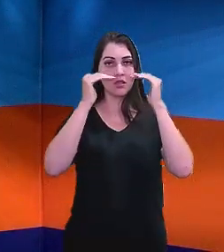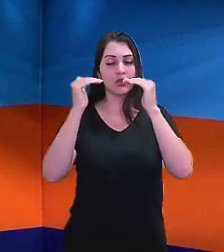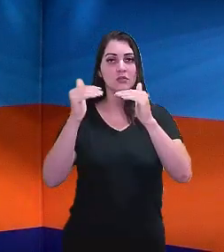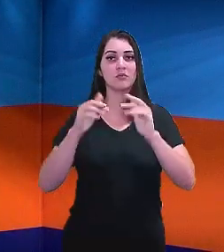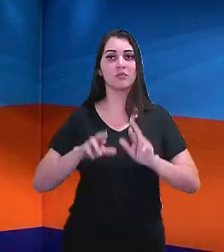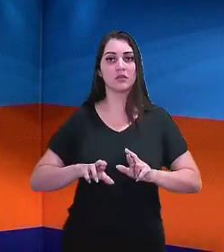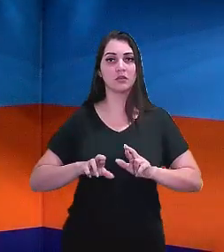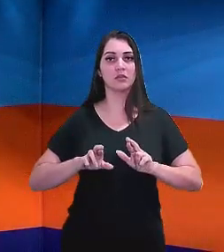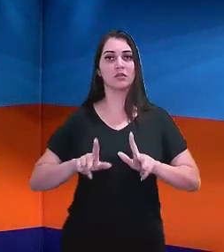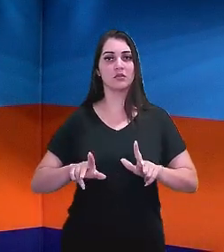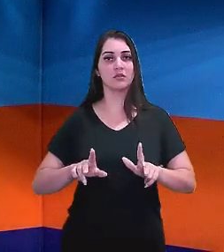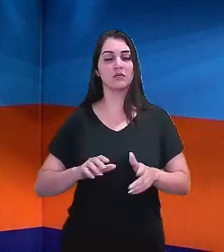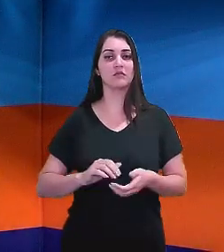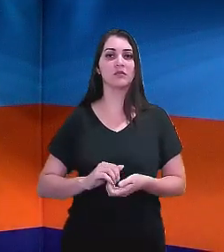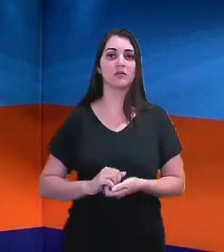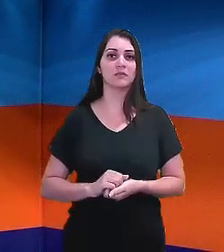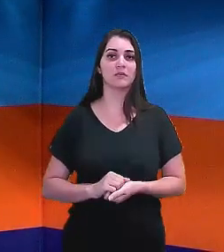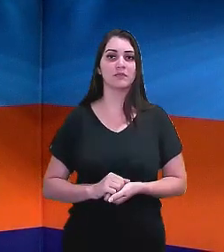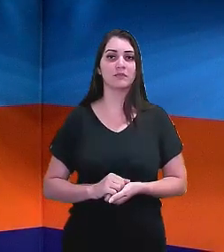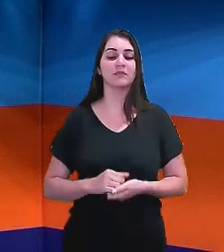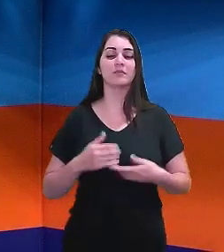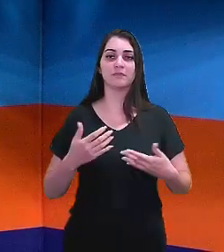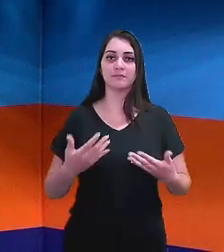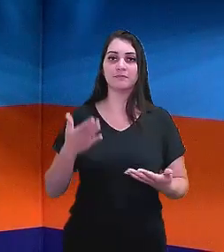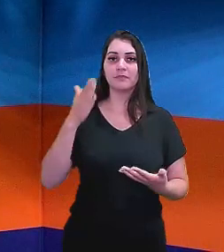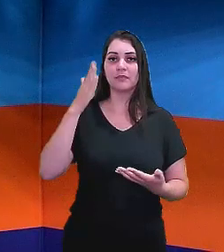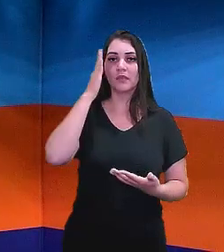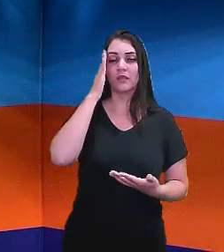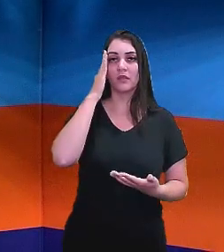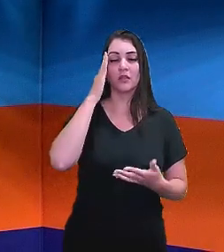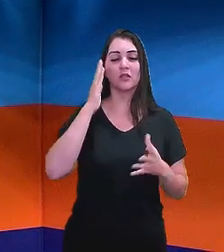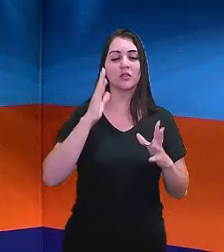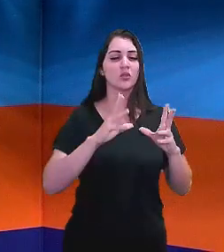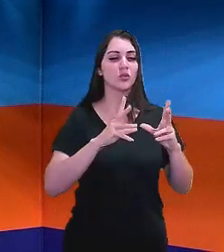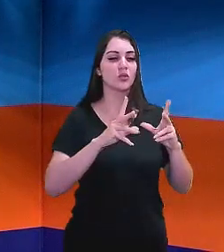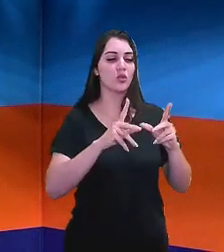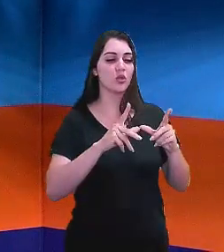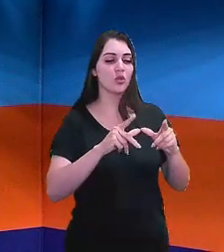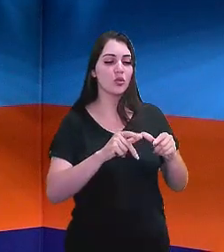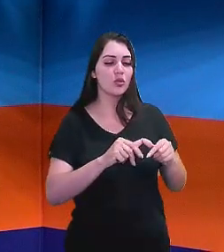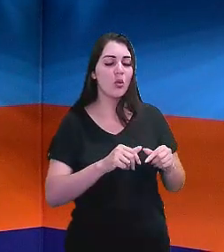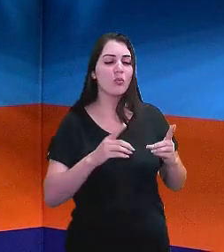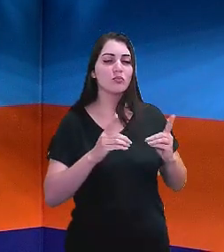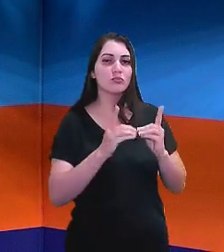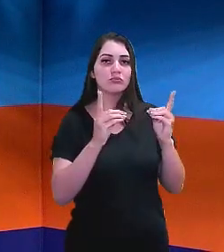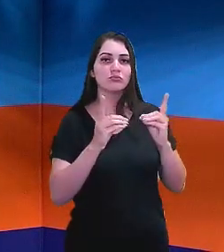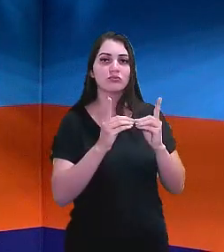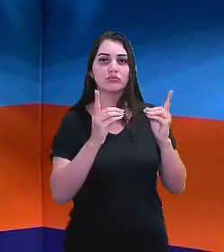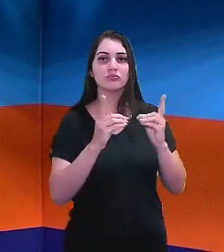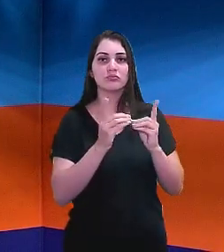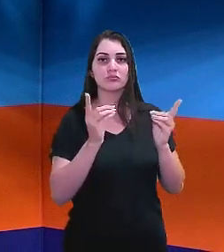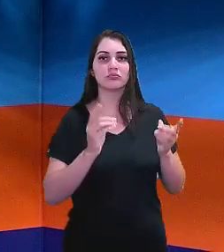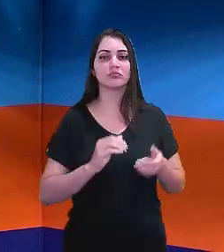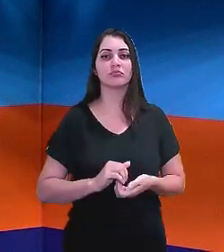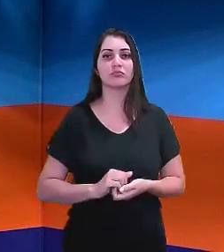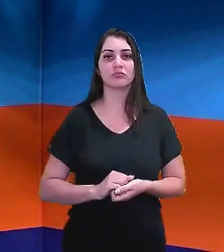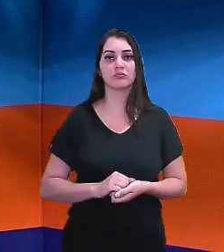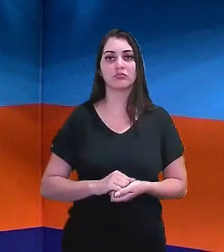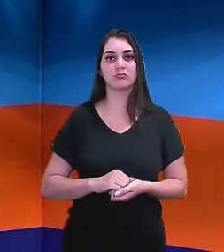diferenças e que entenda toda a dinâmica que a